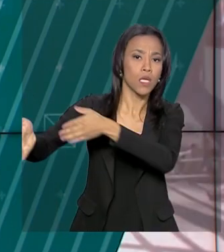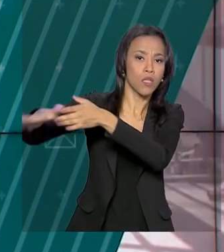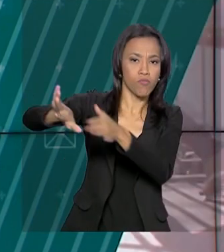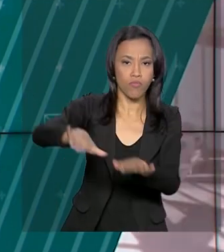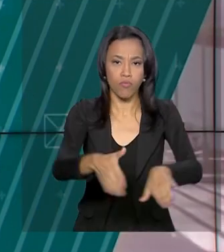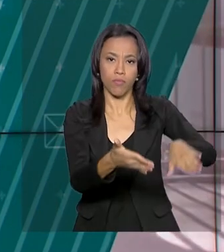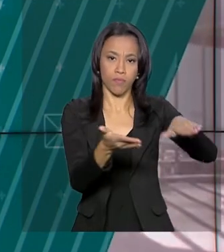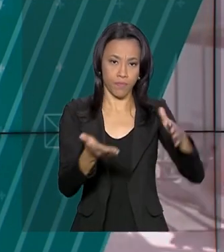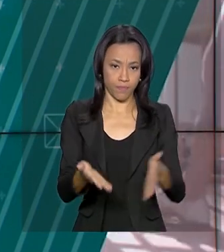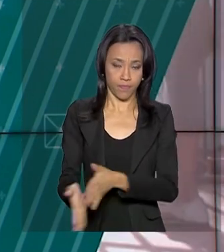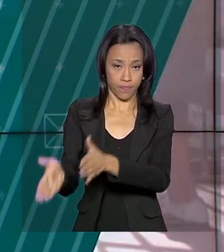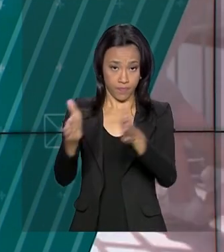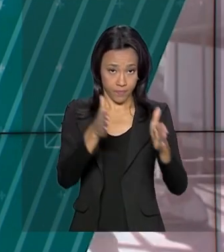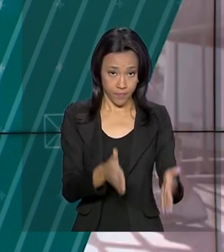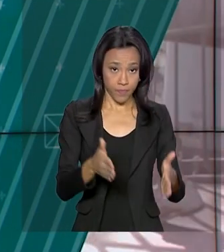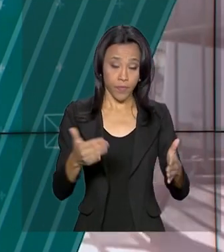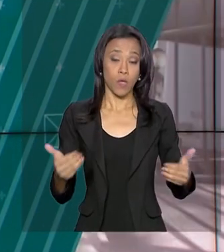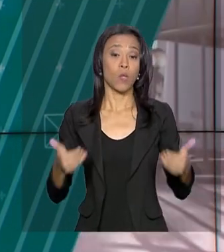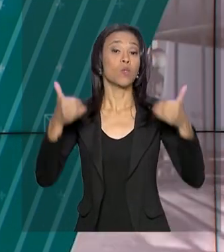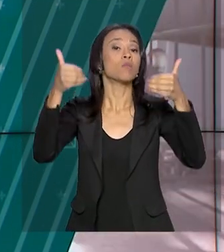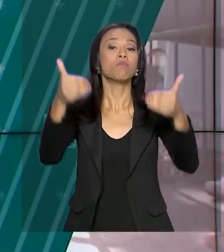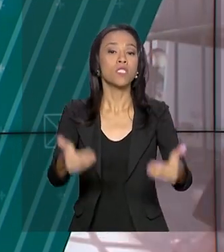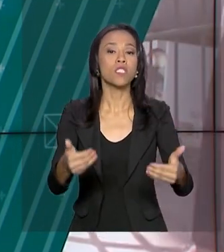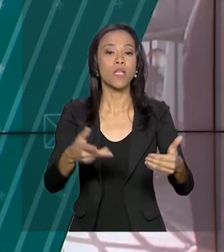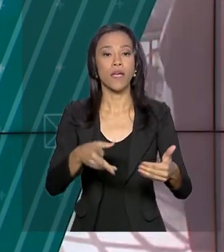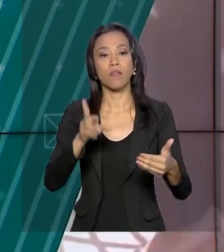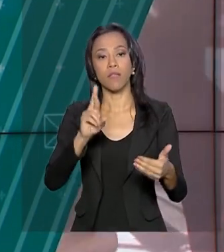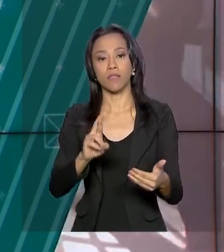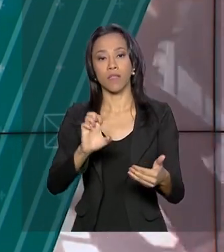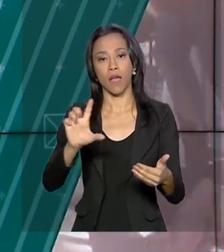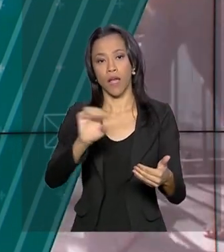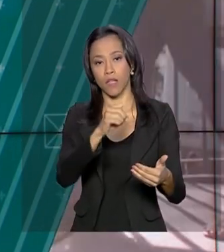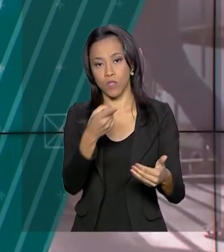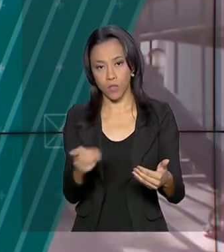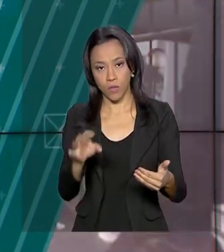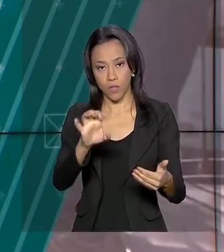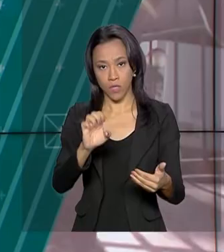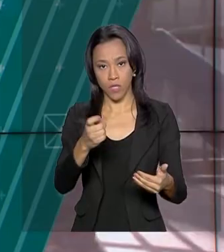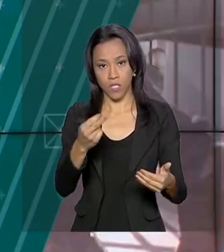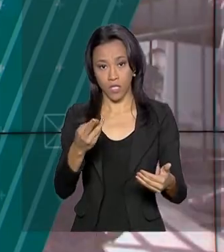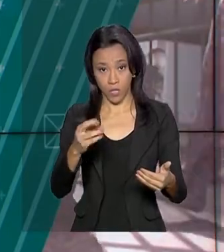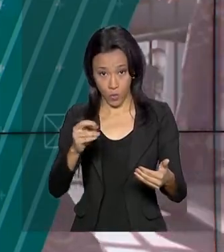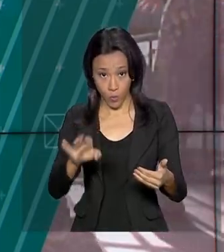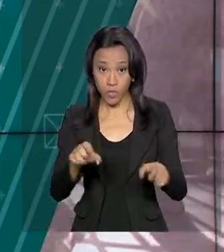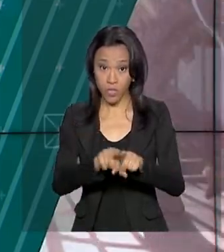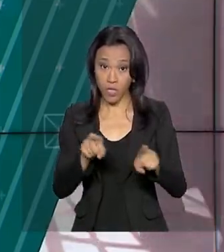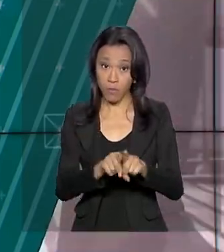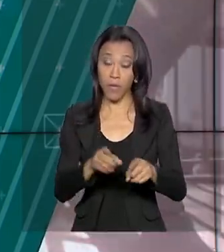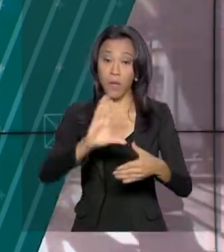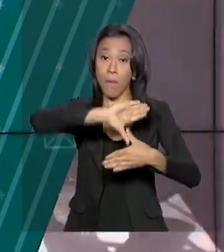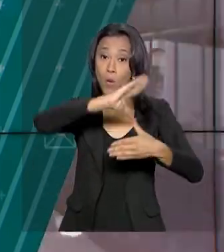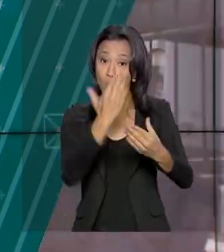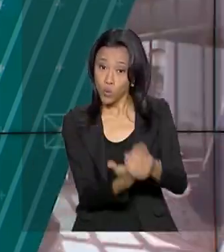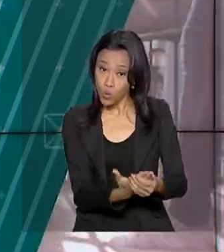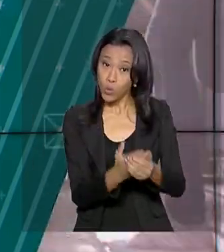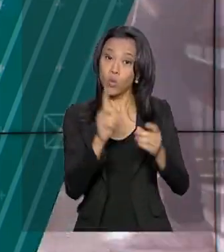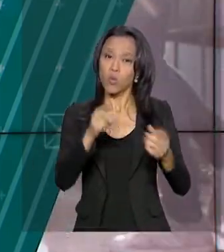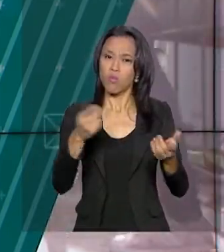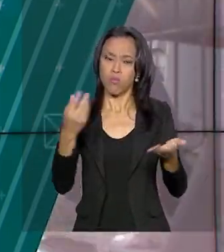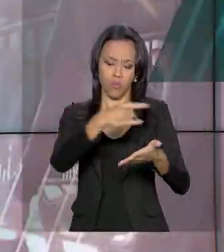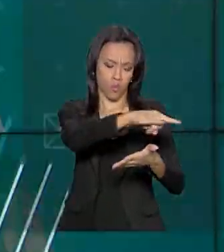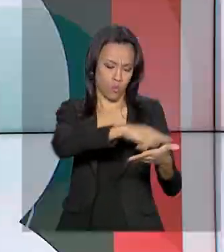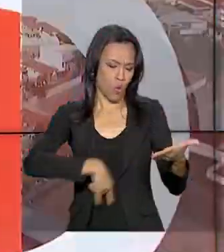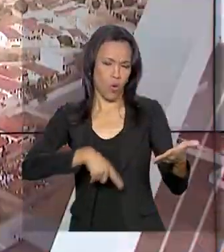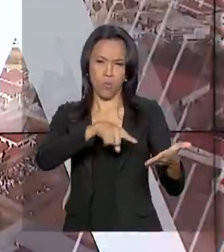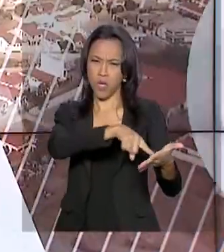O Ministério das Relações Exteriores e os demais países do Mercosul divulgaram nota em repúdio aos atos de violência